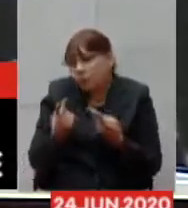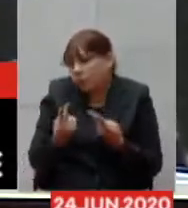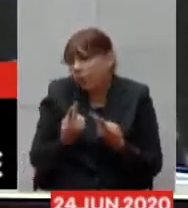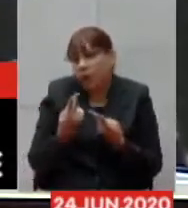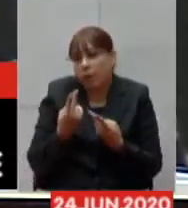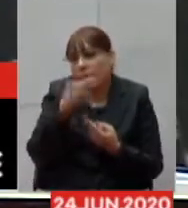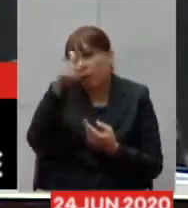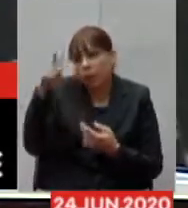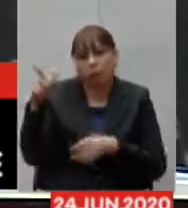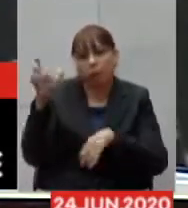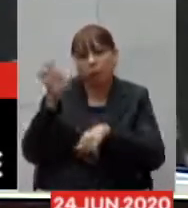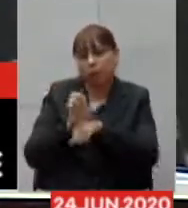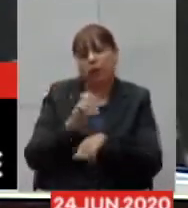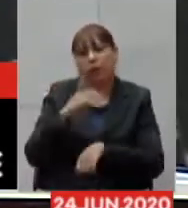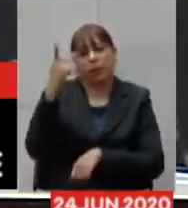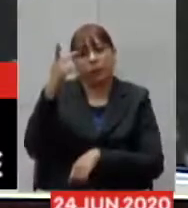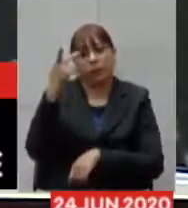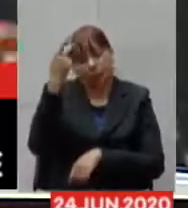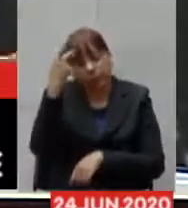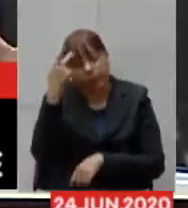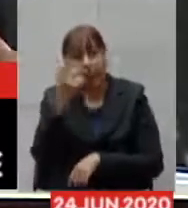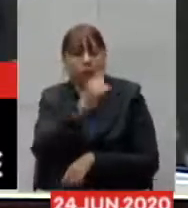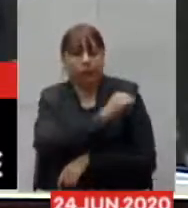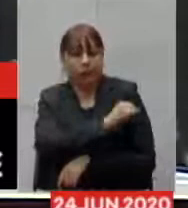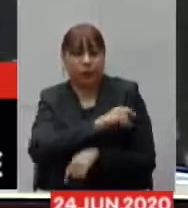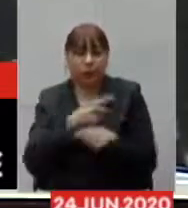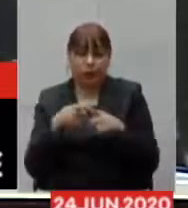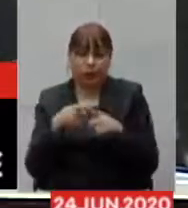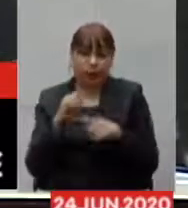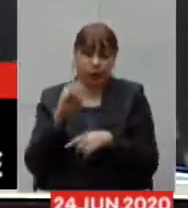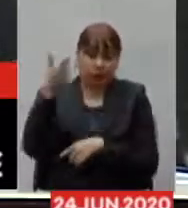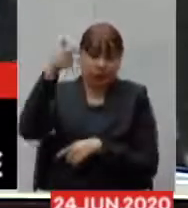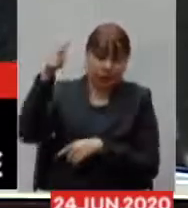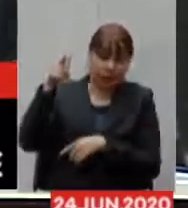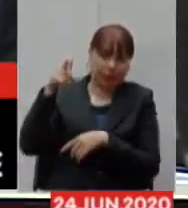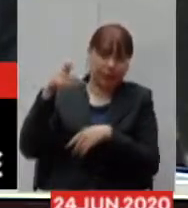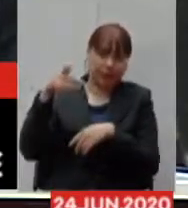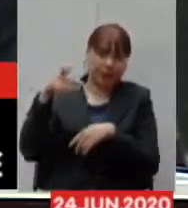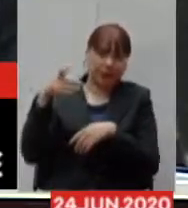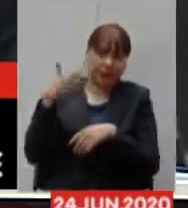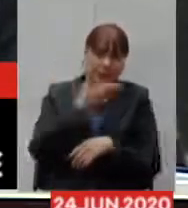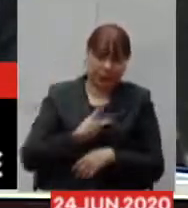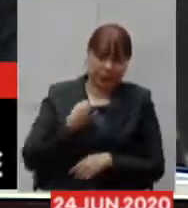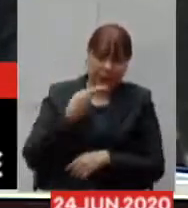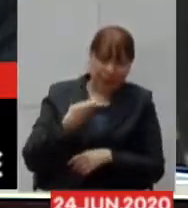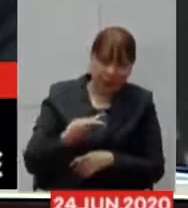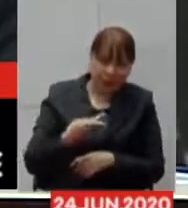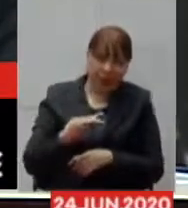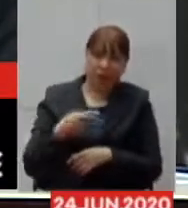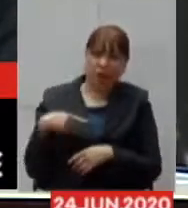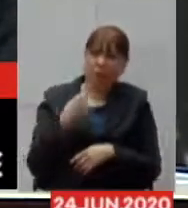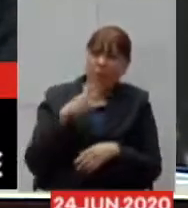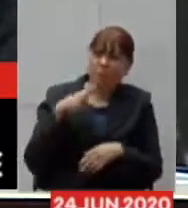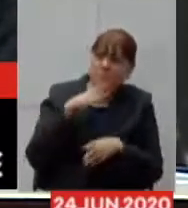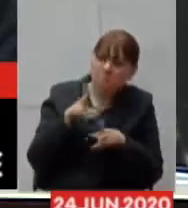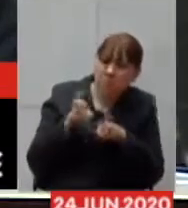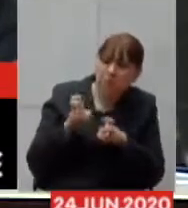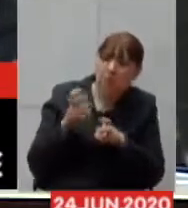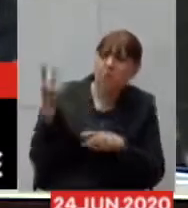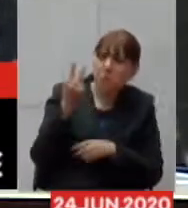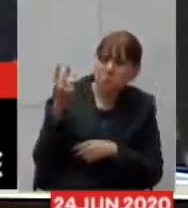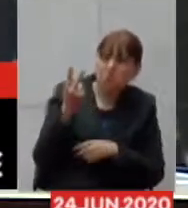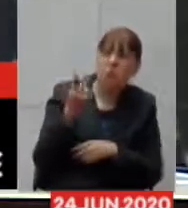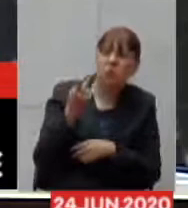Paulo que na verdade quando eles falam a gente nota de que em todas as palavras dos dois